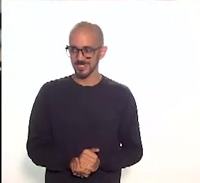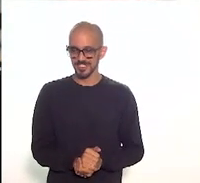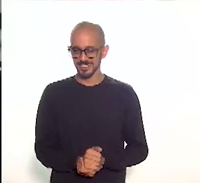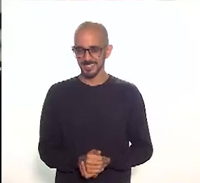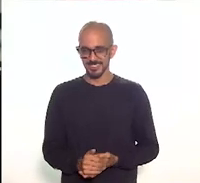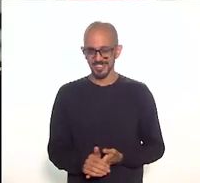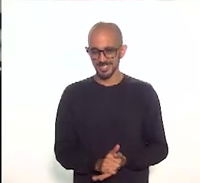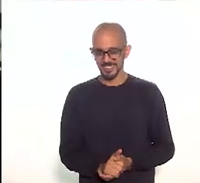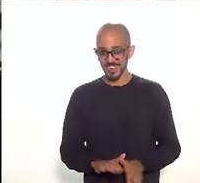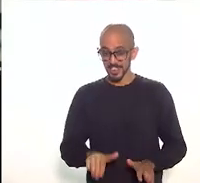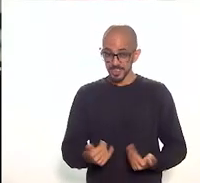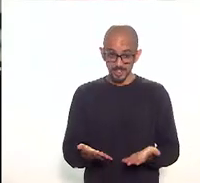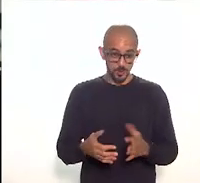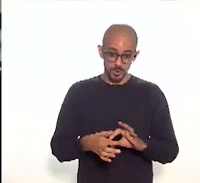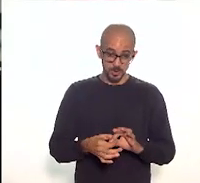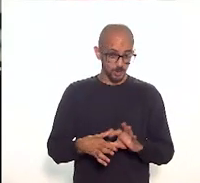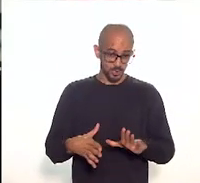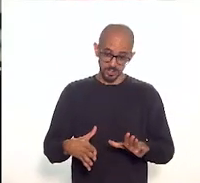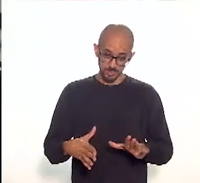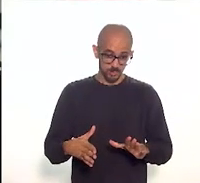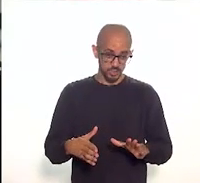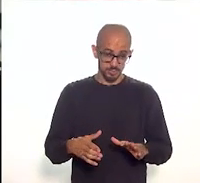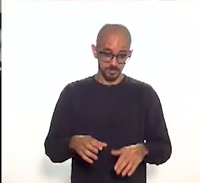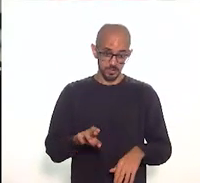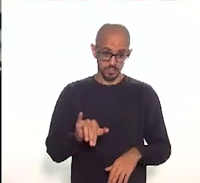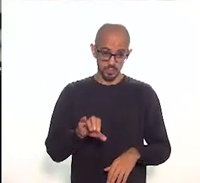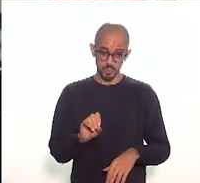colocar à disposição aqui a RioTú,